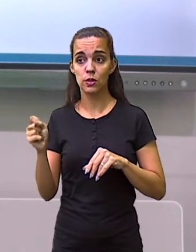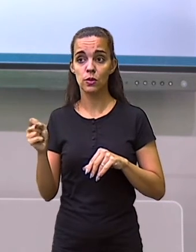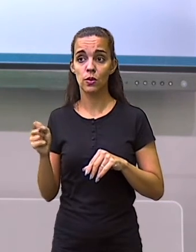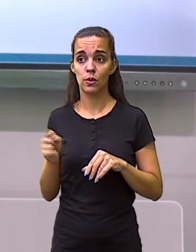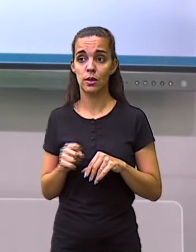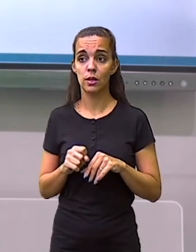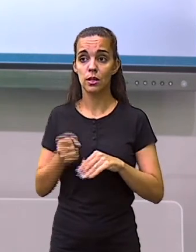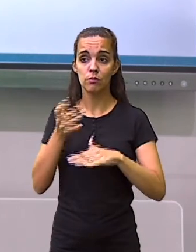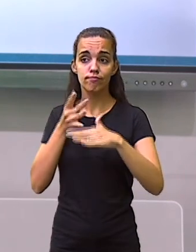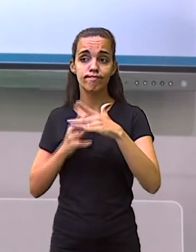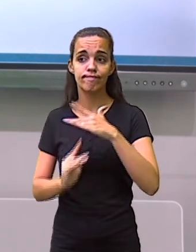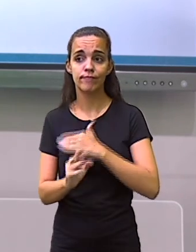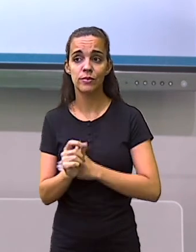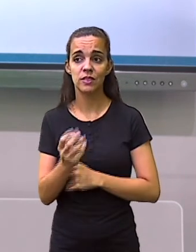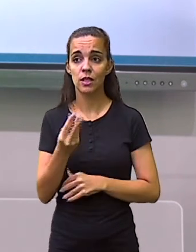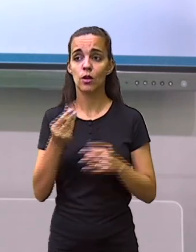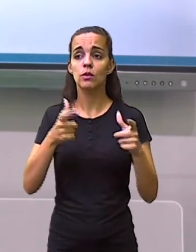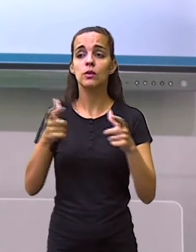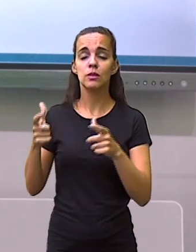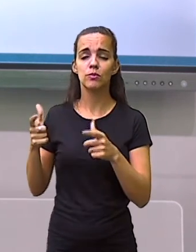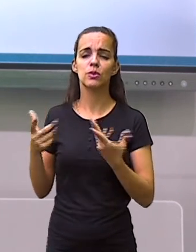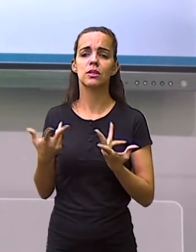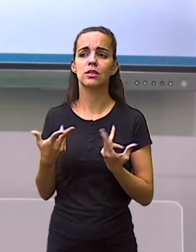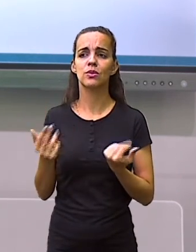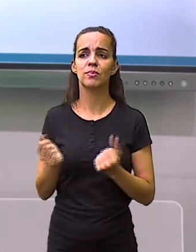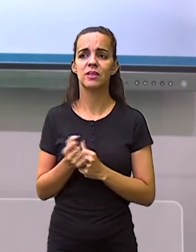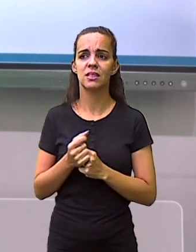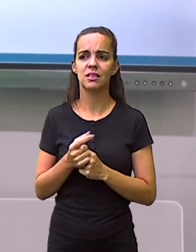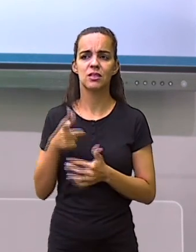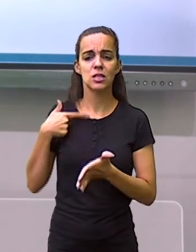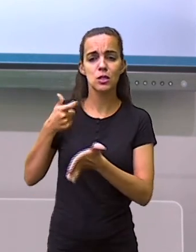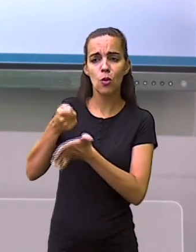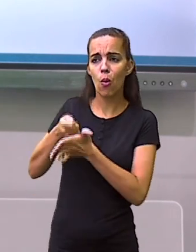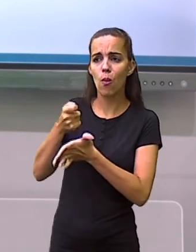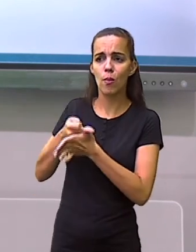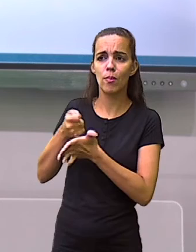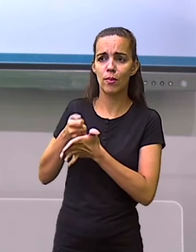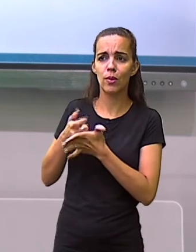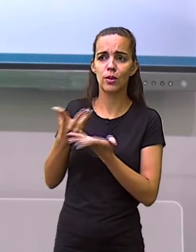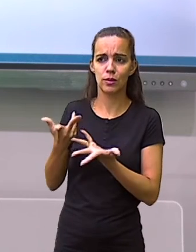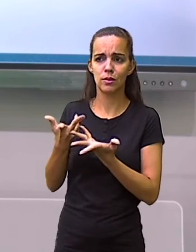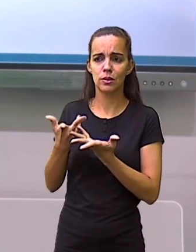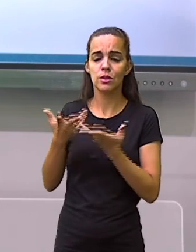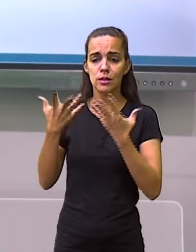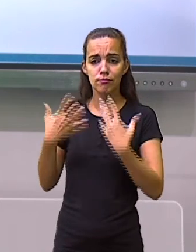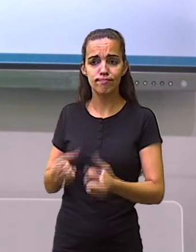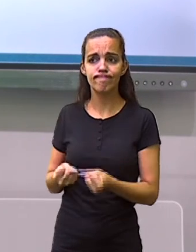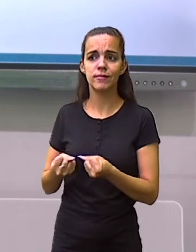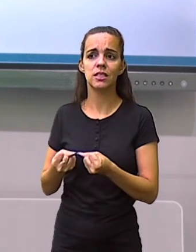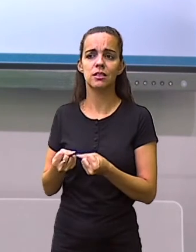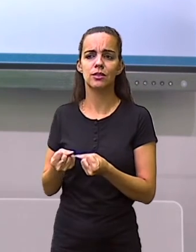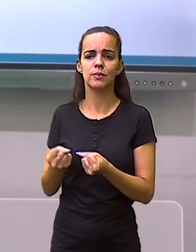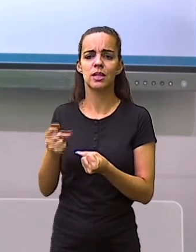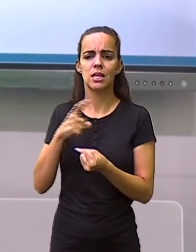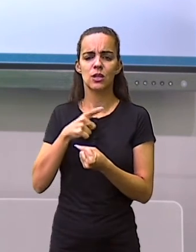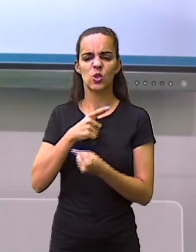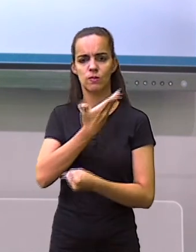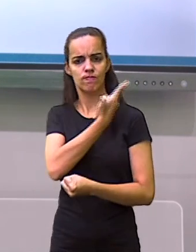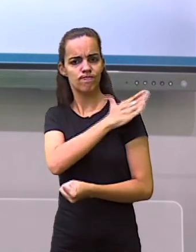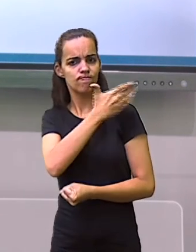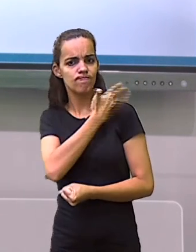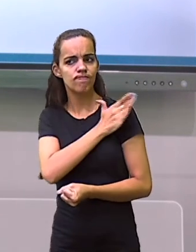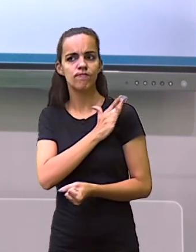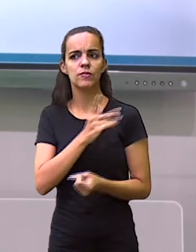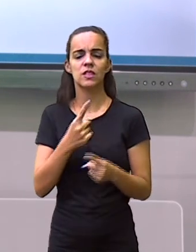são, em muitas situações, obrigados a lidar com situações de racismo e